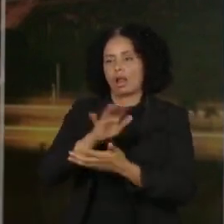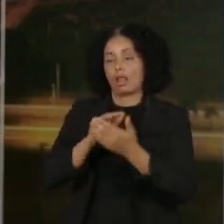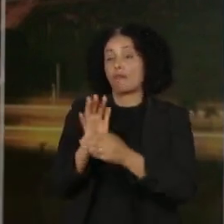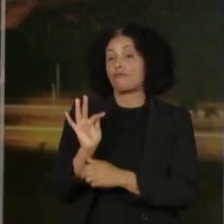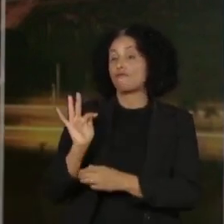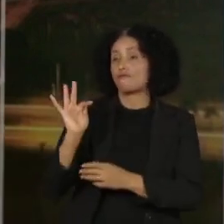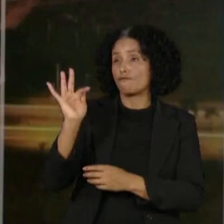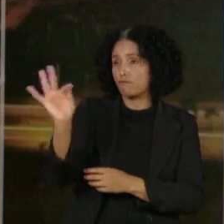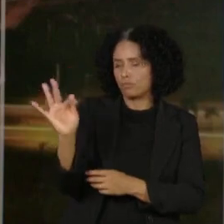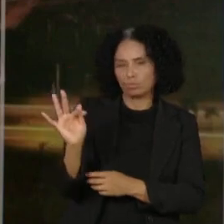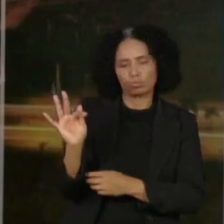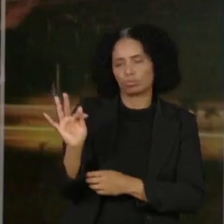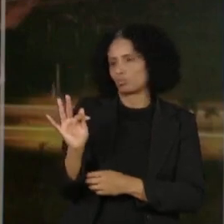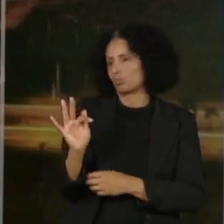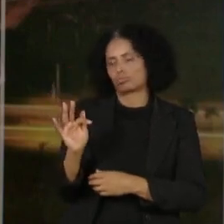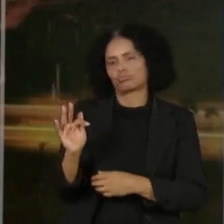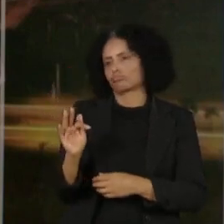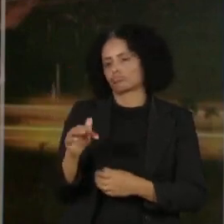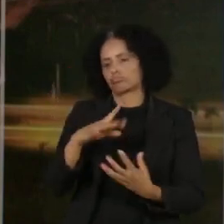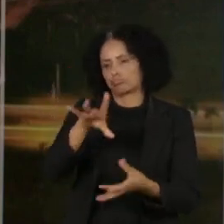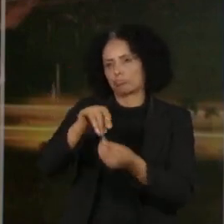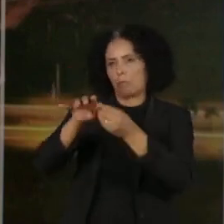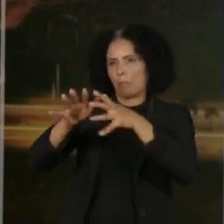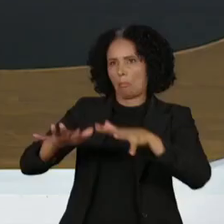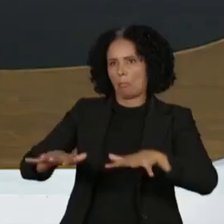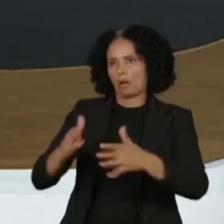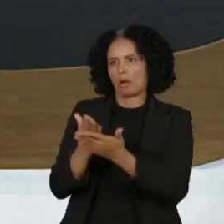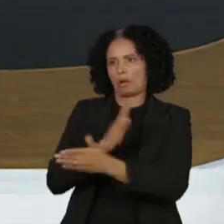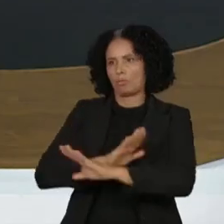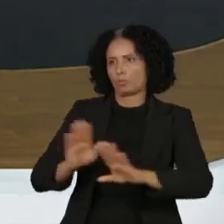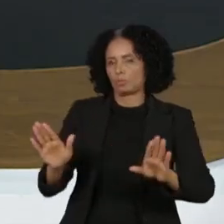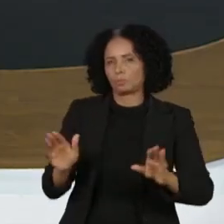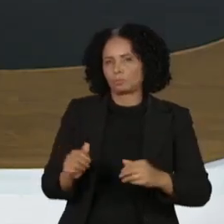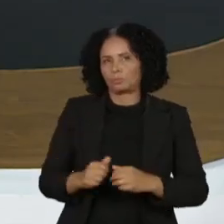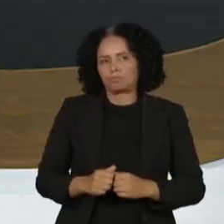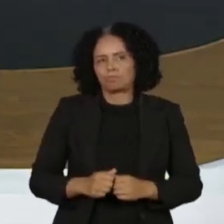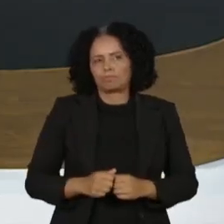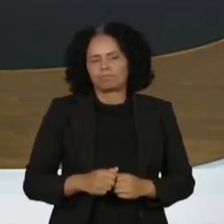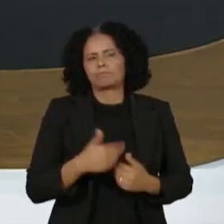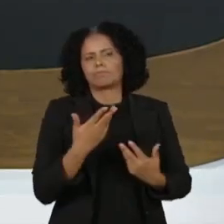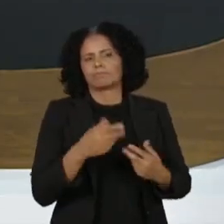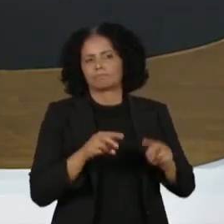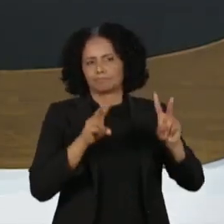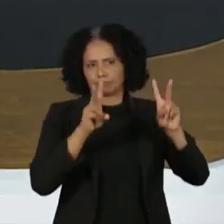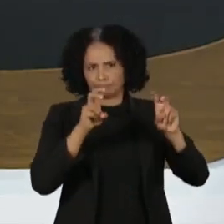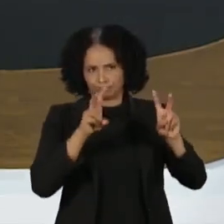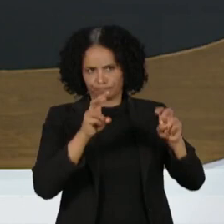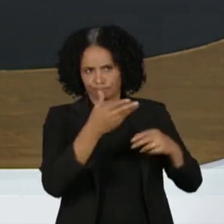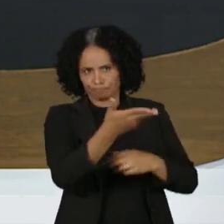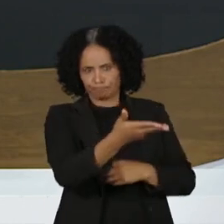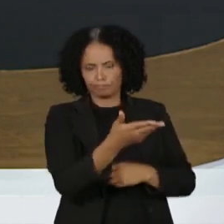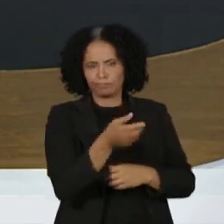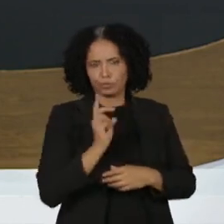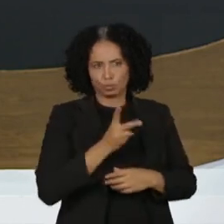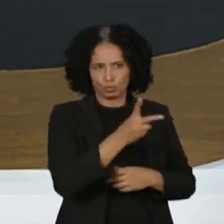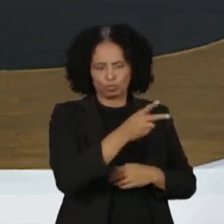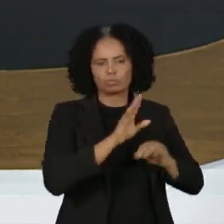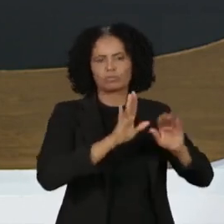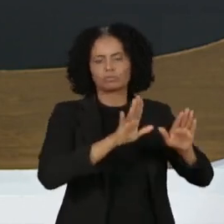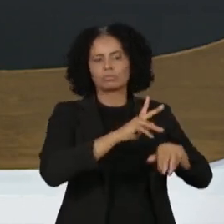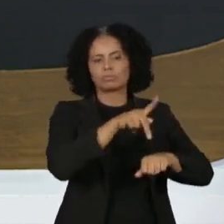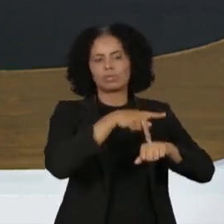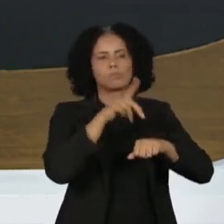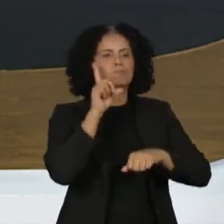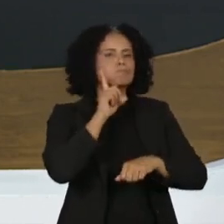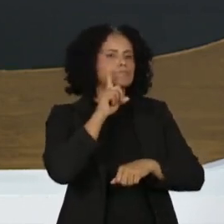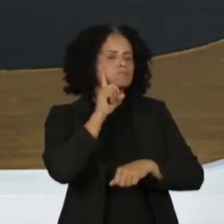riscos, como aconteceram com a democracia ontem. Continuando nesse mesmo tema, nos Estados Unidos, que é a correlação que a